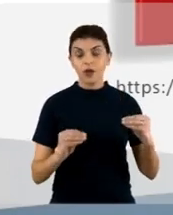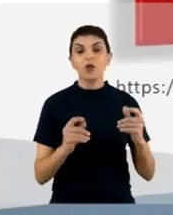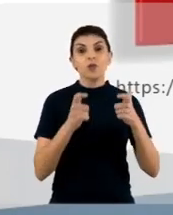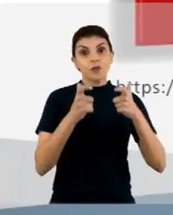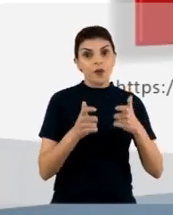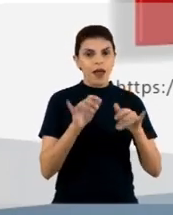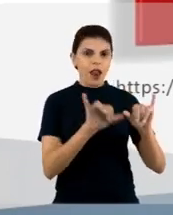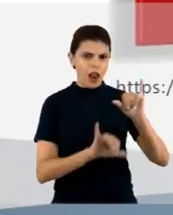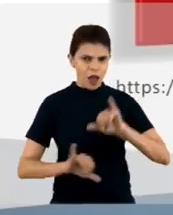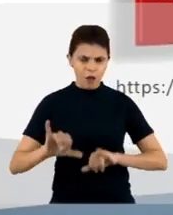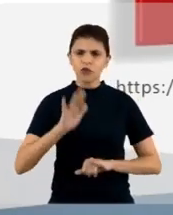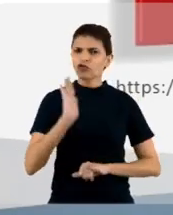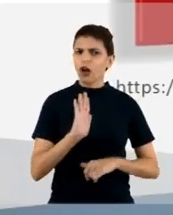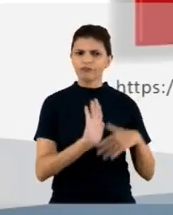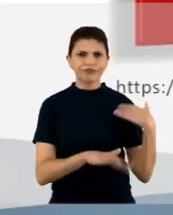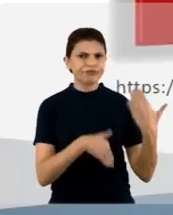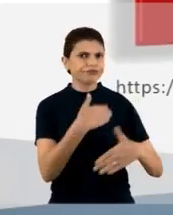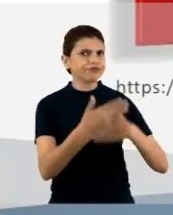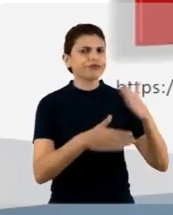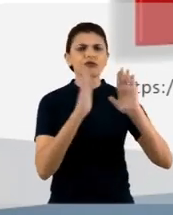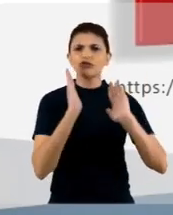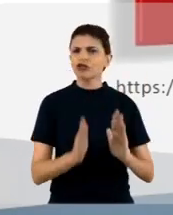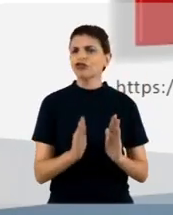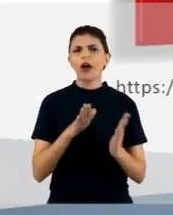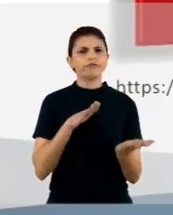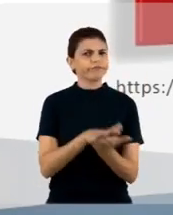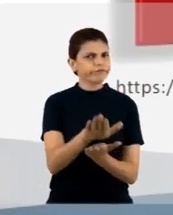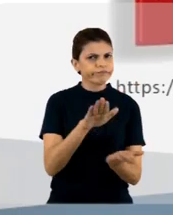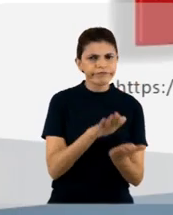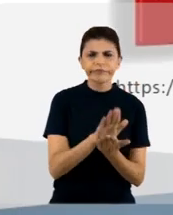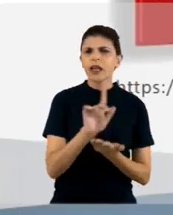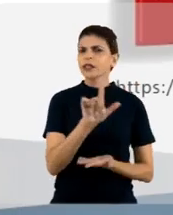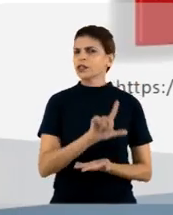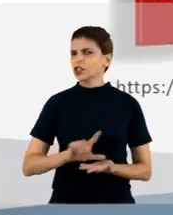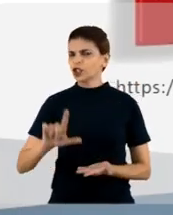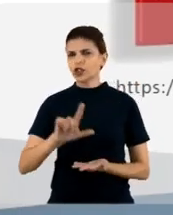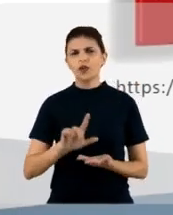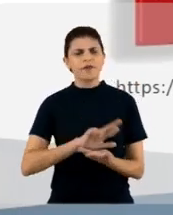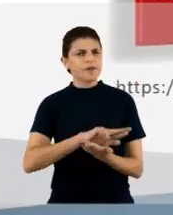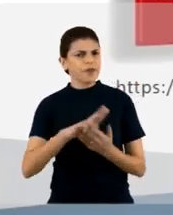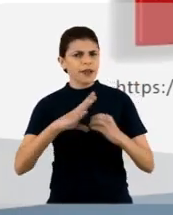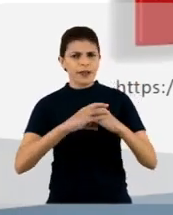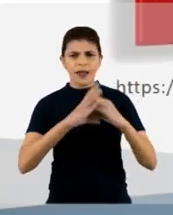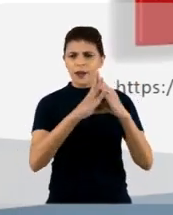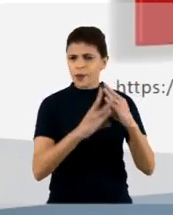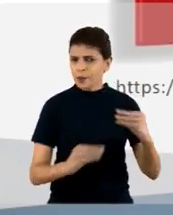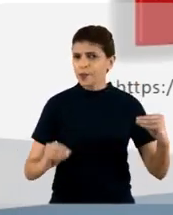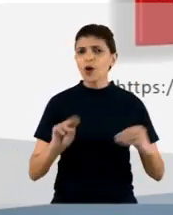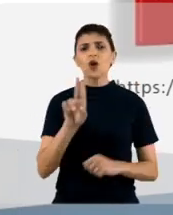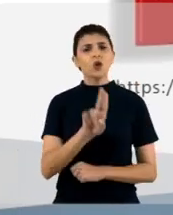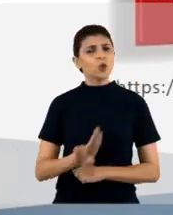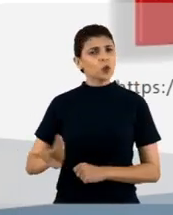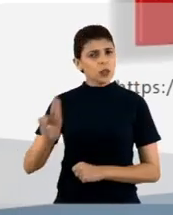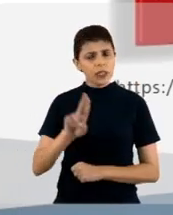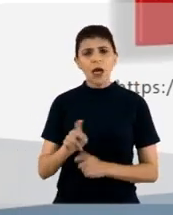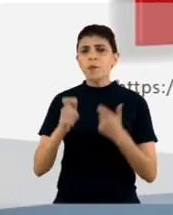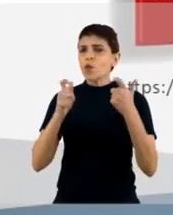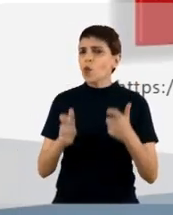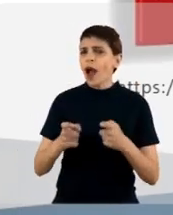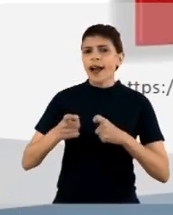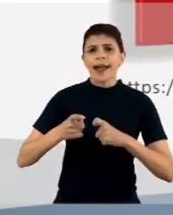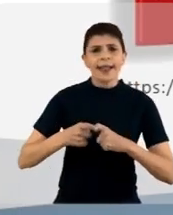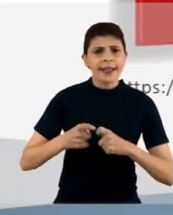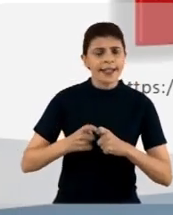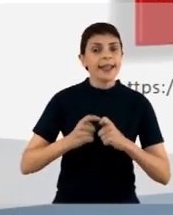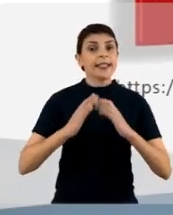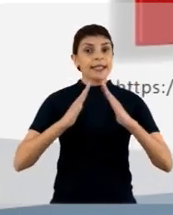e isso já está bastante bem descrito na literatura. Muitos anticorpos que estão em uso na clínica, no momento,